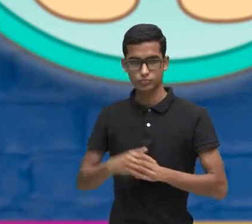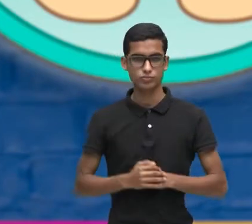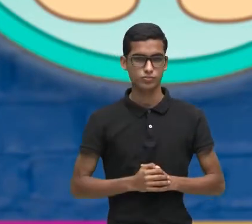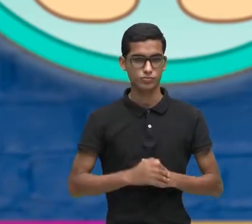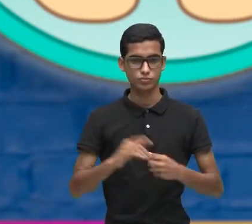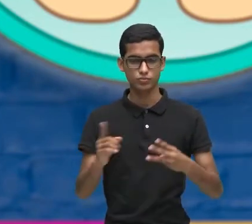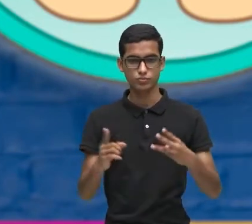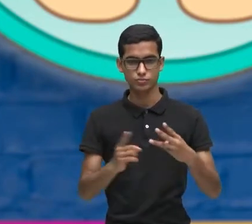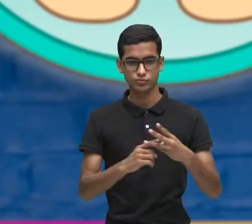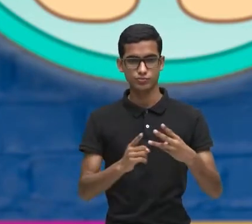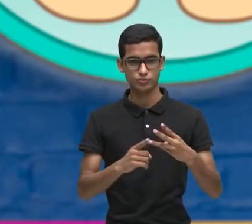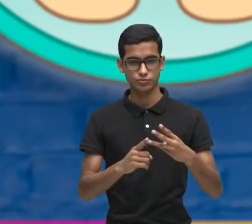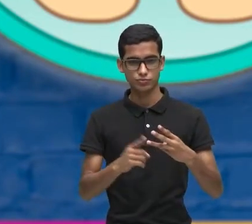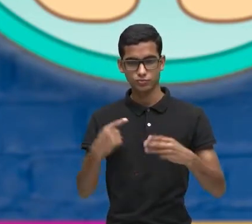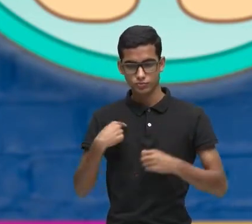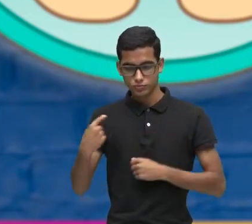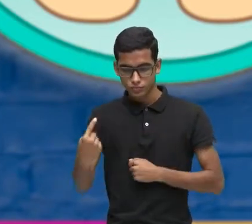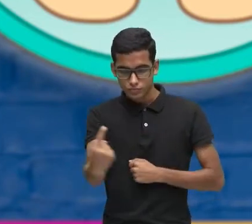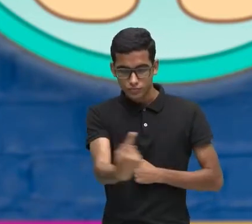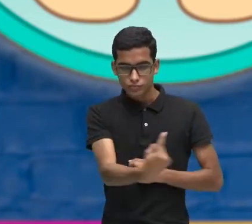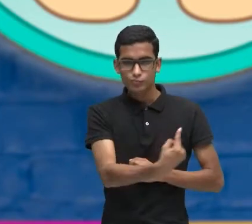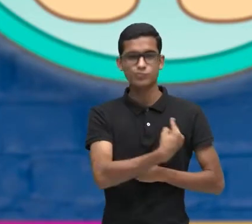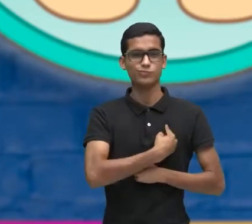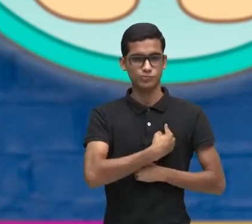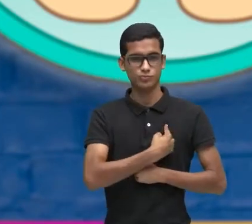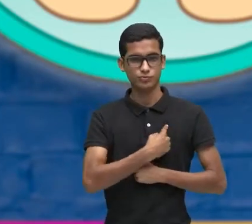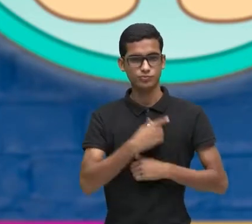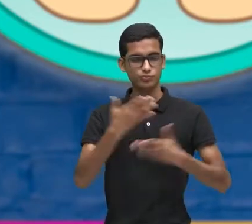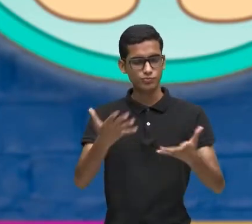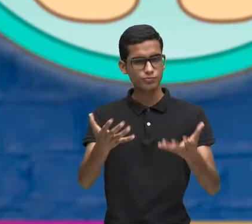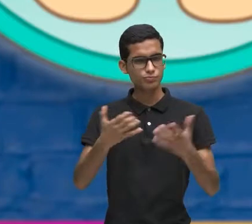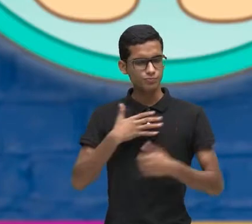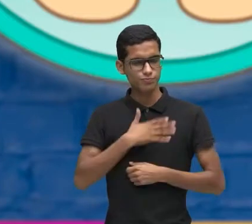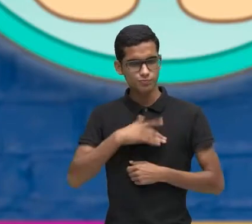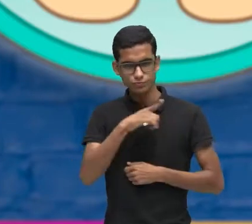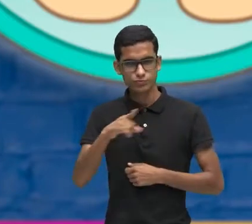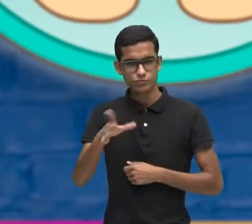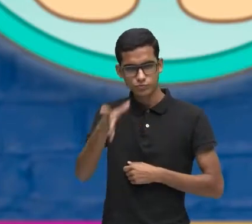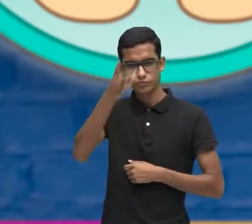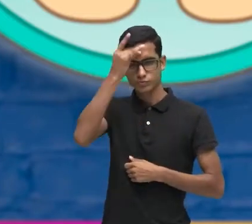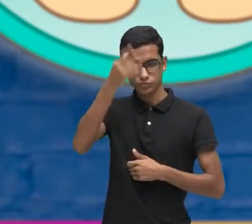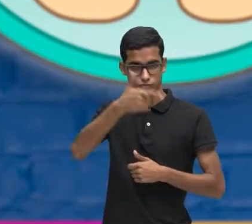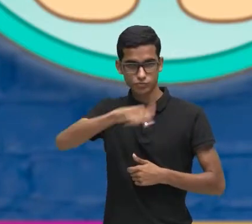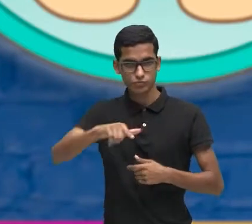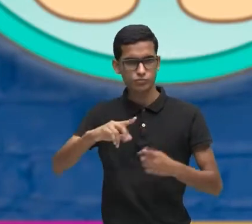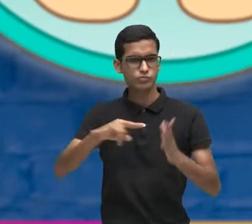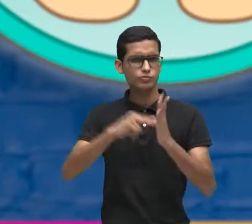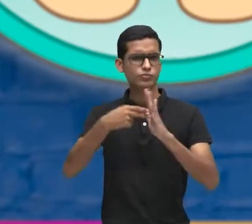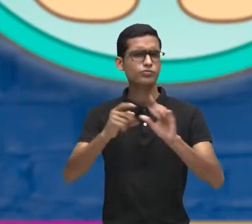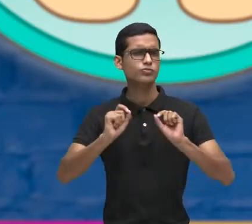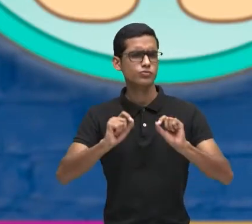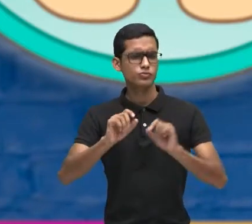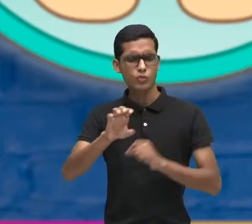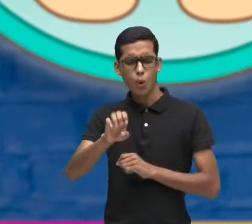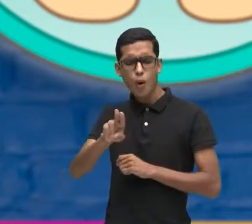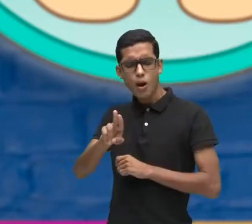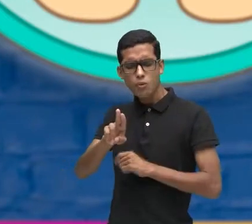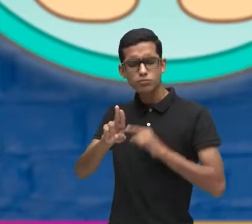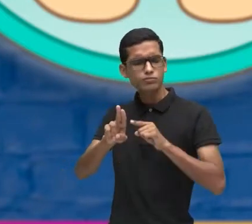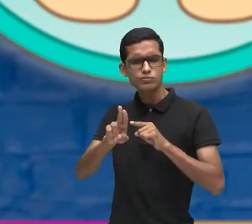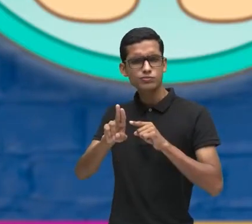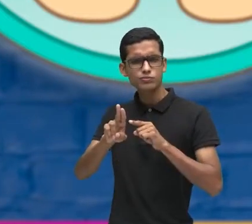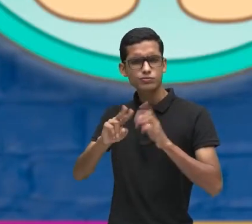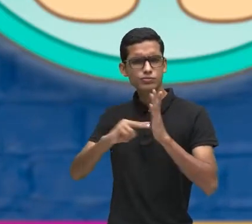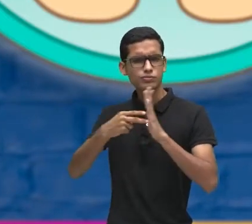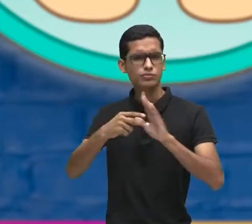é nós. Então, eu gostaria que vocês memorizassem mais uma vez. O que significa o eu? O eu